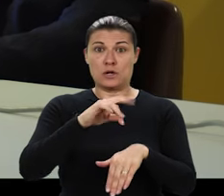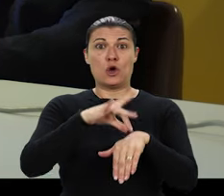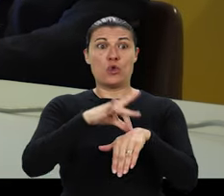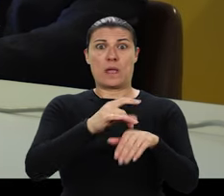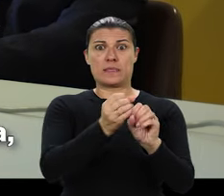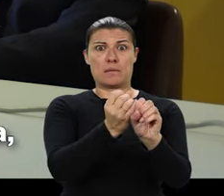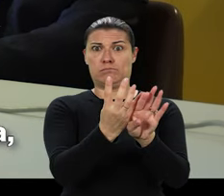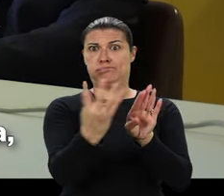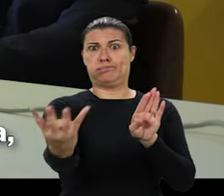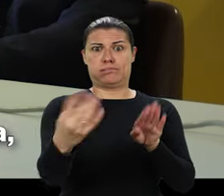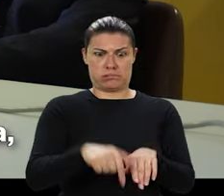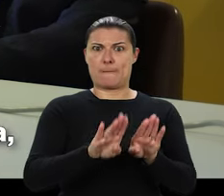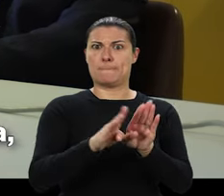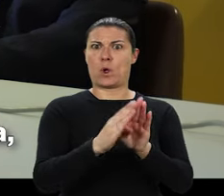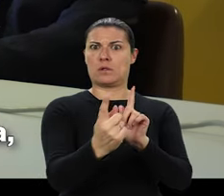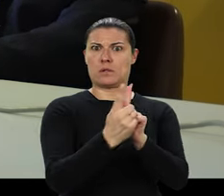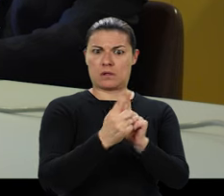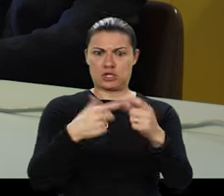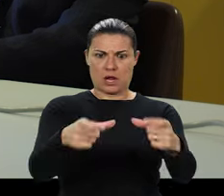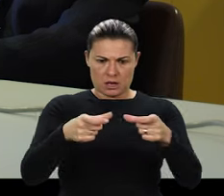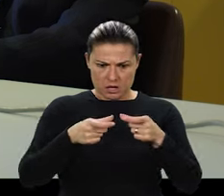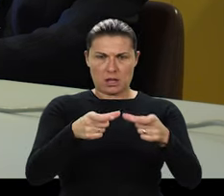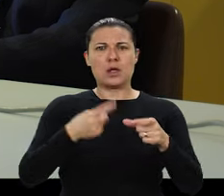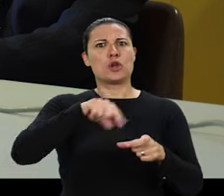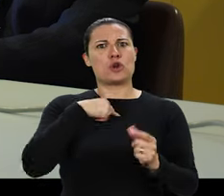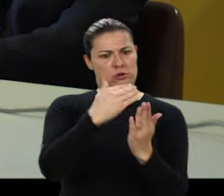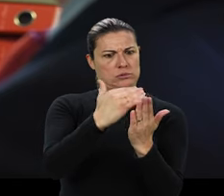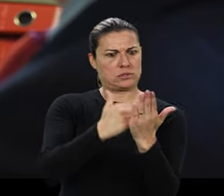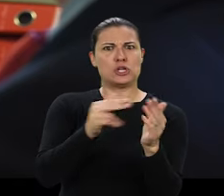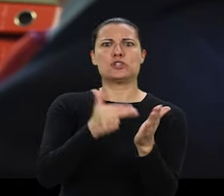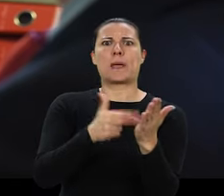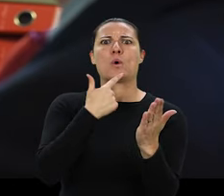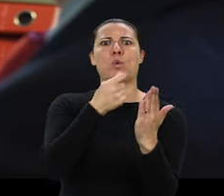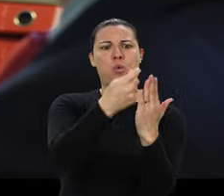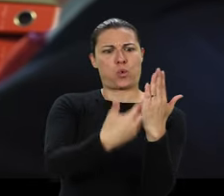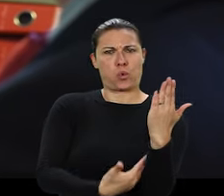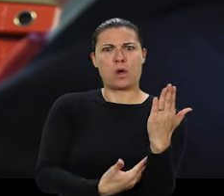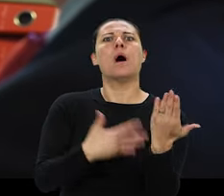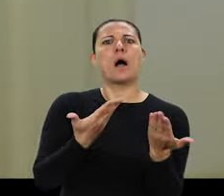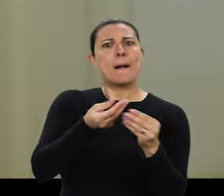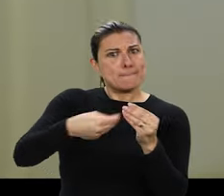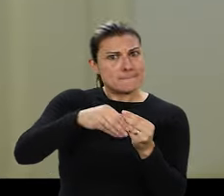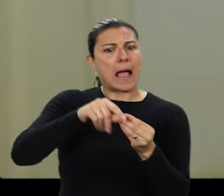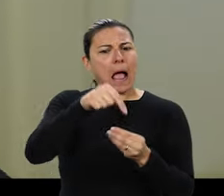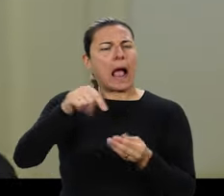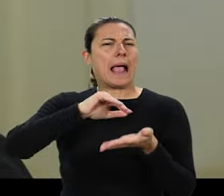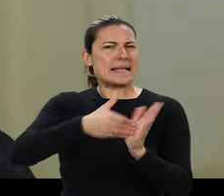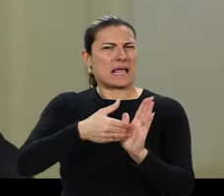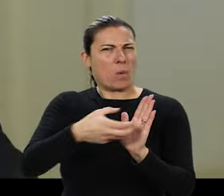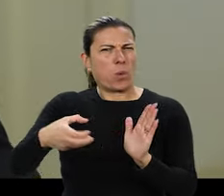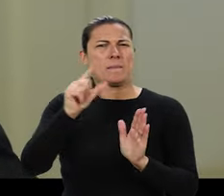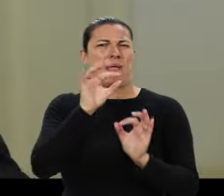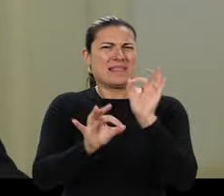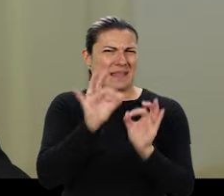do SNS, os doentes começam a aparecer-nos aqui à porta, não é? Com o cheque na mão. E depois começamos a ficar nós com listas de espera. Ainda por cima, há